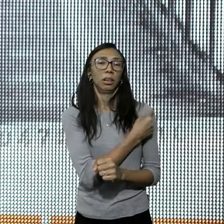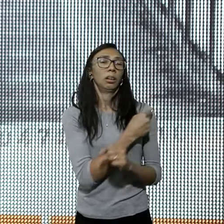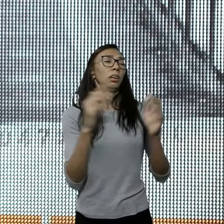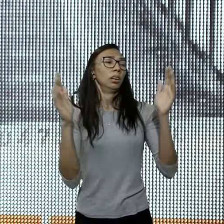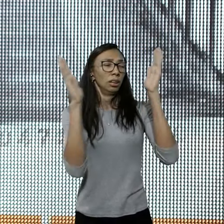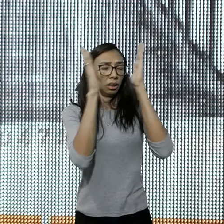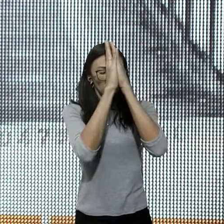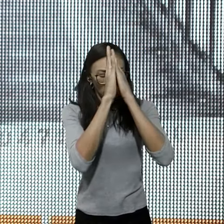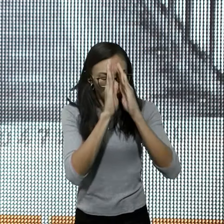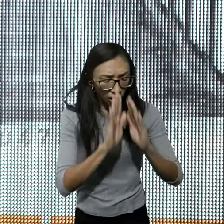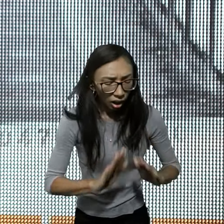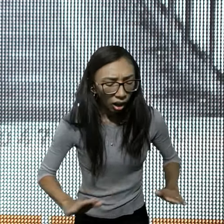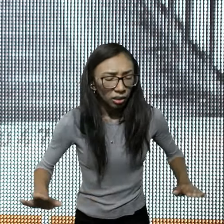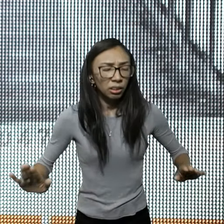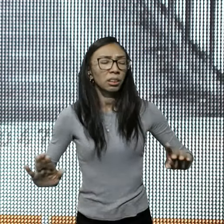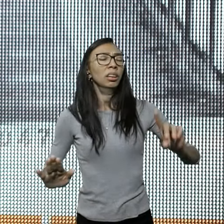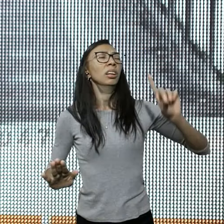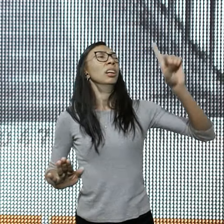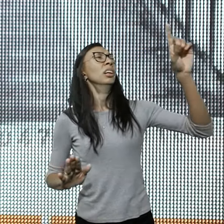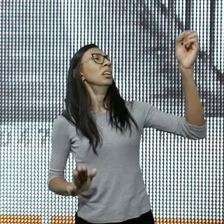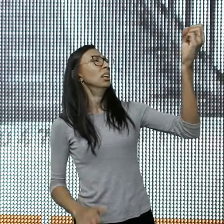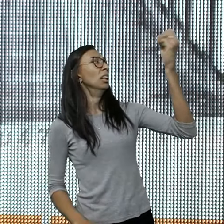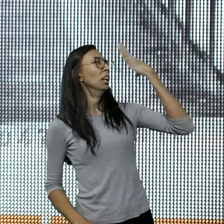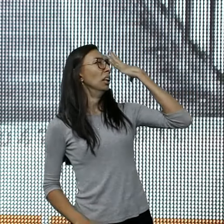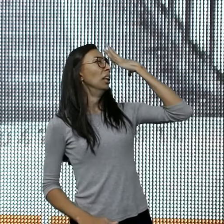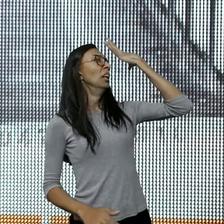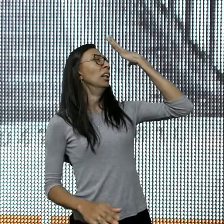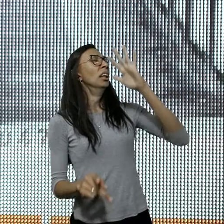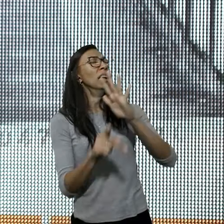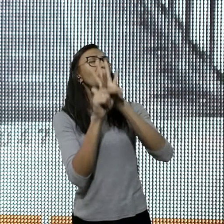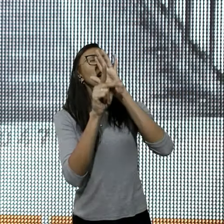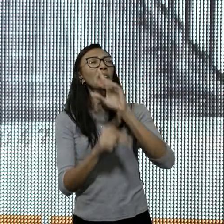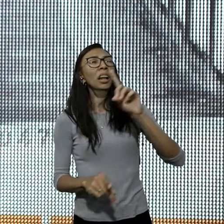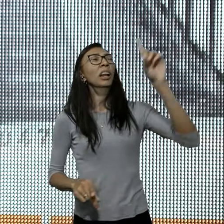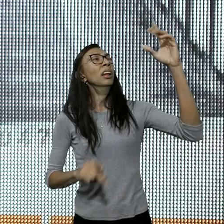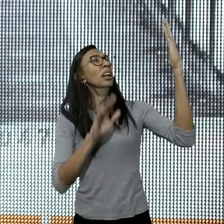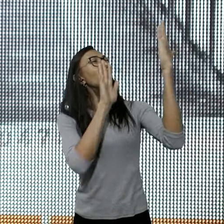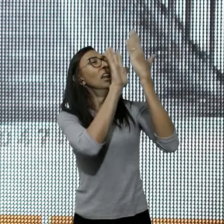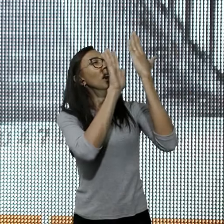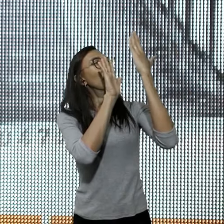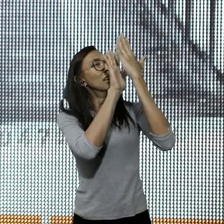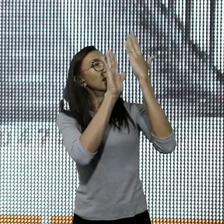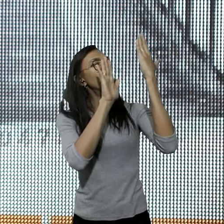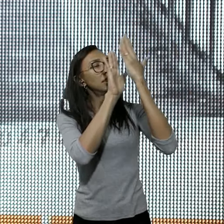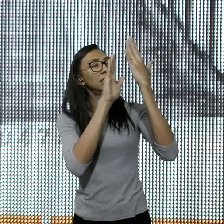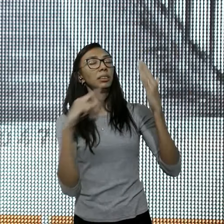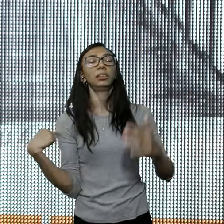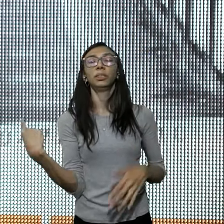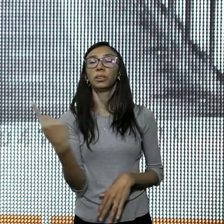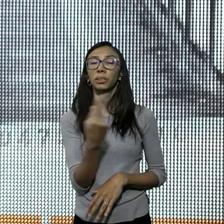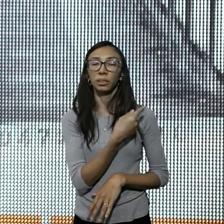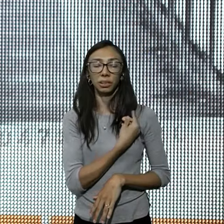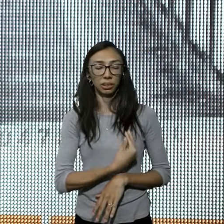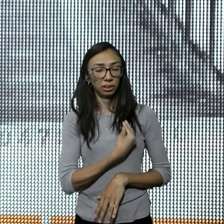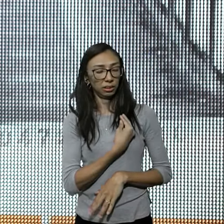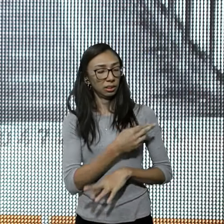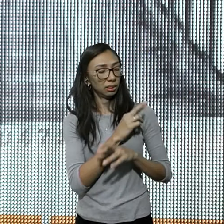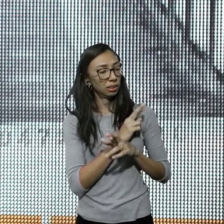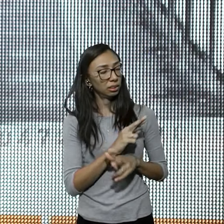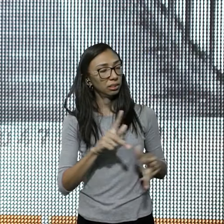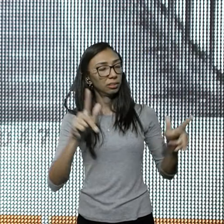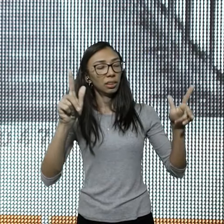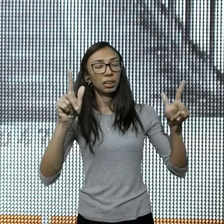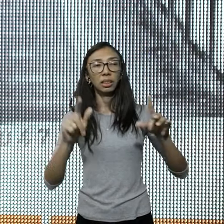Deus, somos iluminados, por Ele, vemos a sua face, nós não somos, os mesmos, a